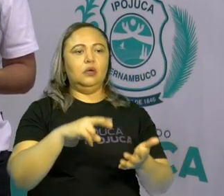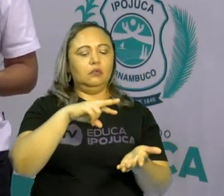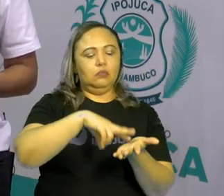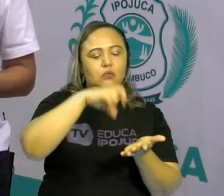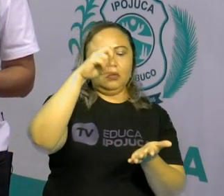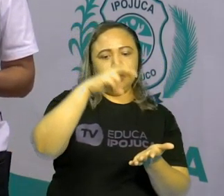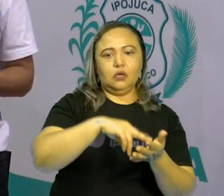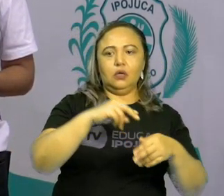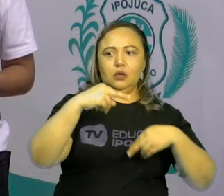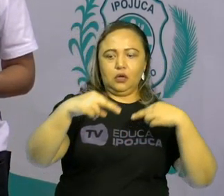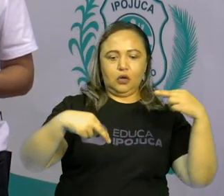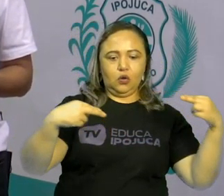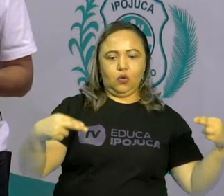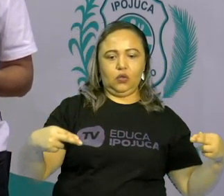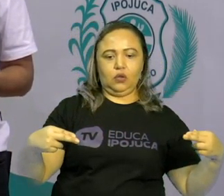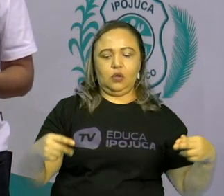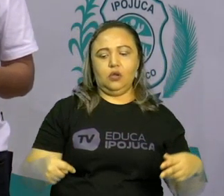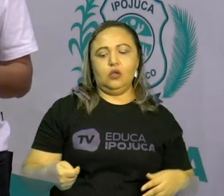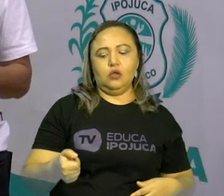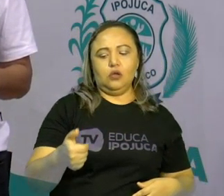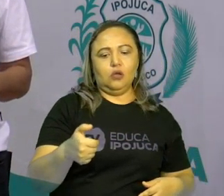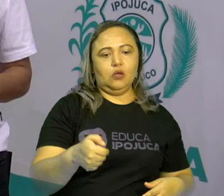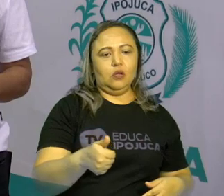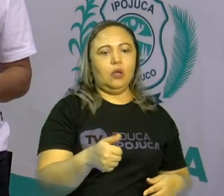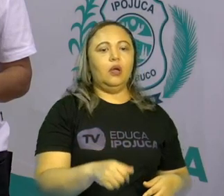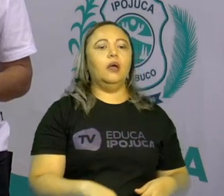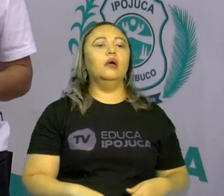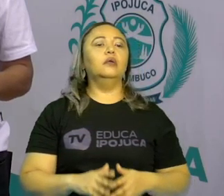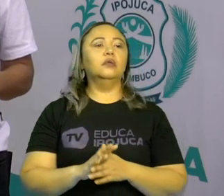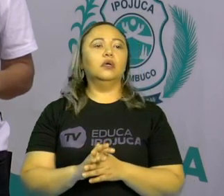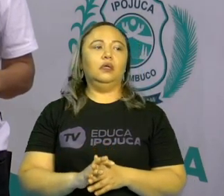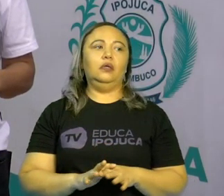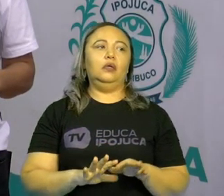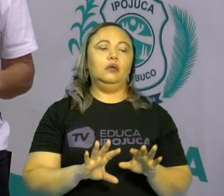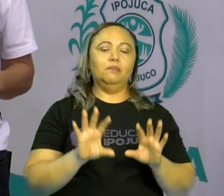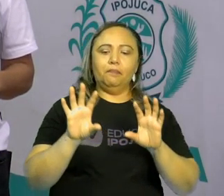pular corda, bola de gude, pinhão, pega-pega,